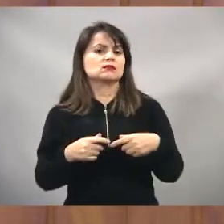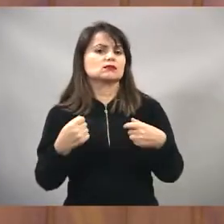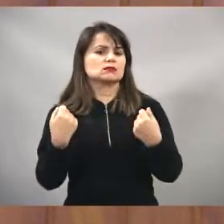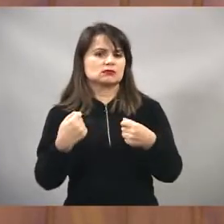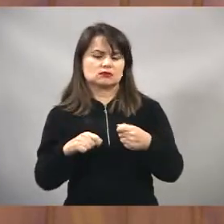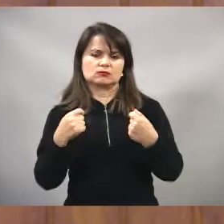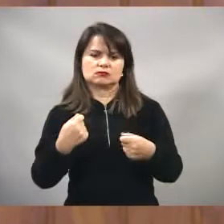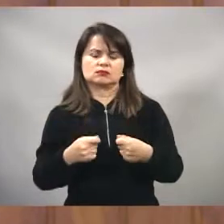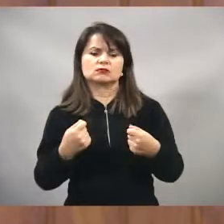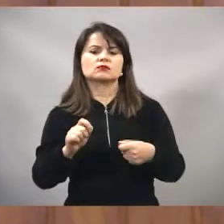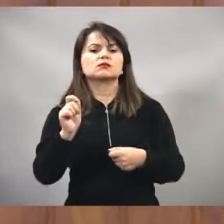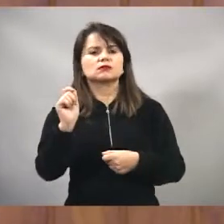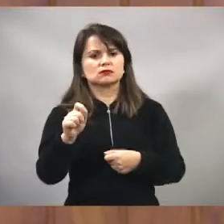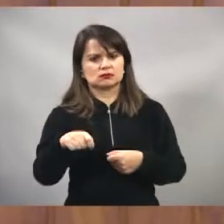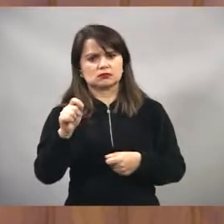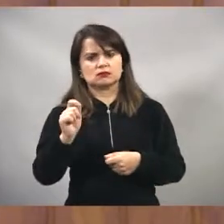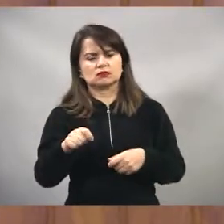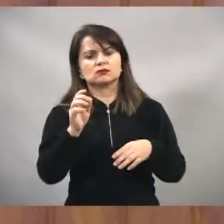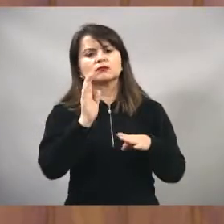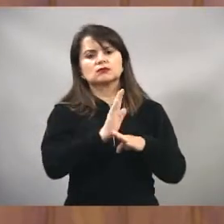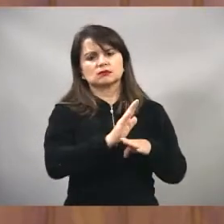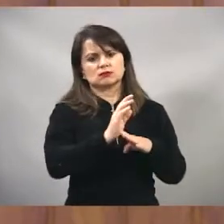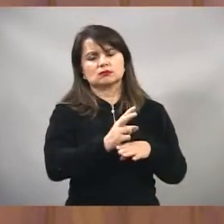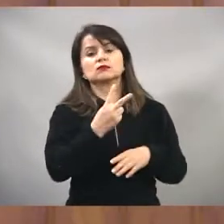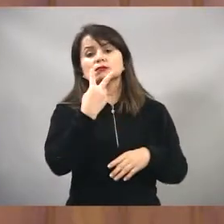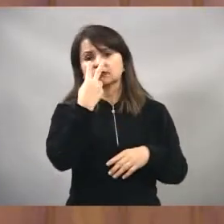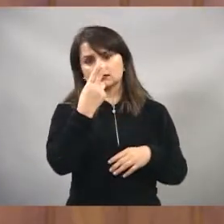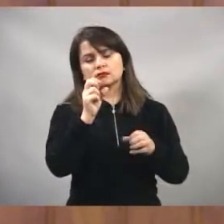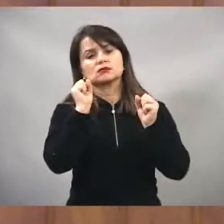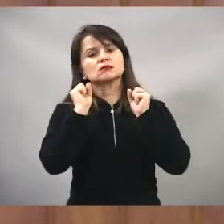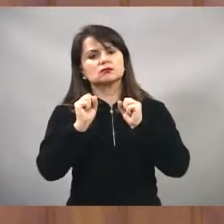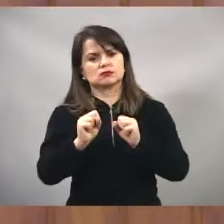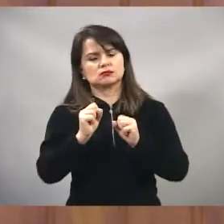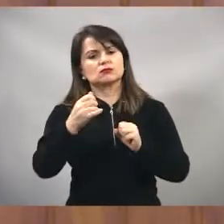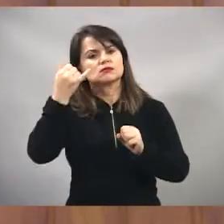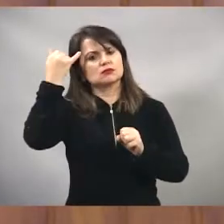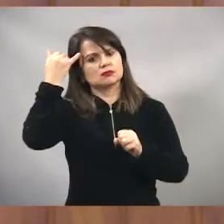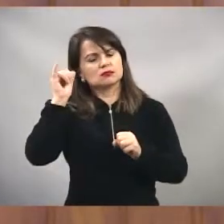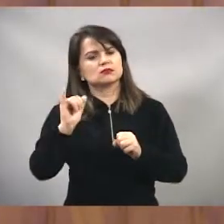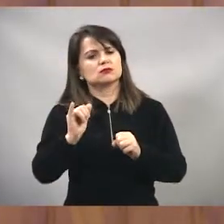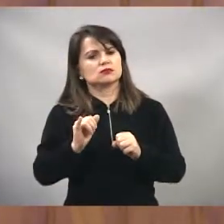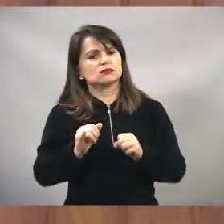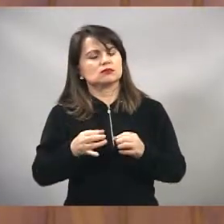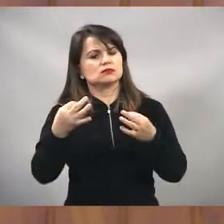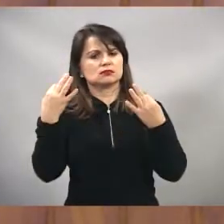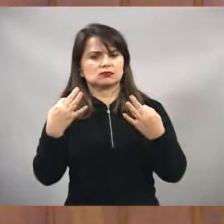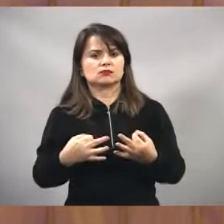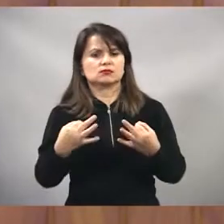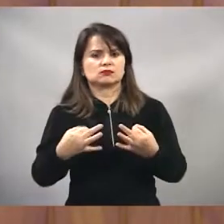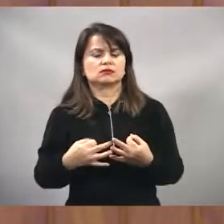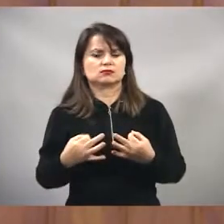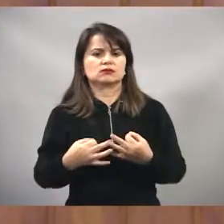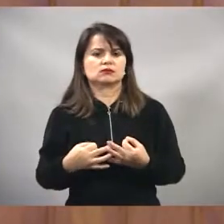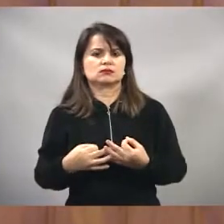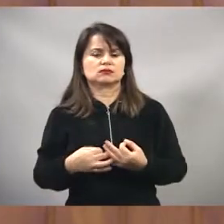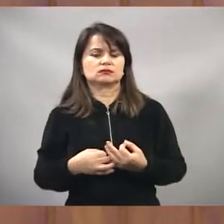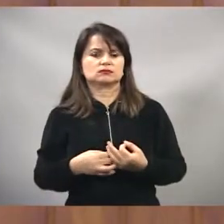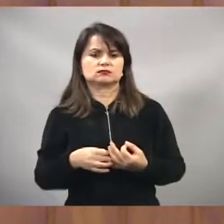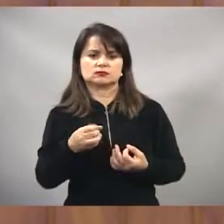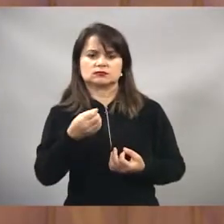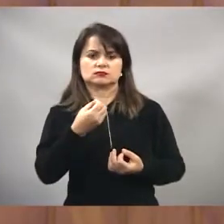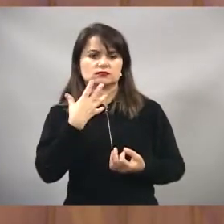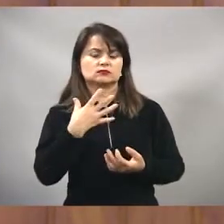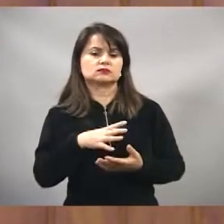como eu acredito que possa dar certo também essa ideia aí, vereador João Dubar, a qual está nesse